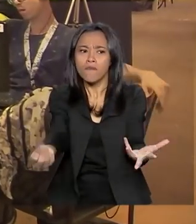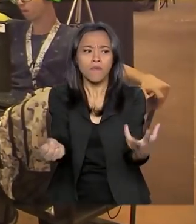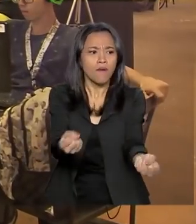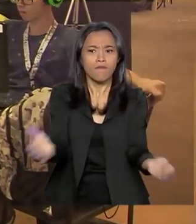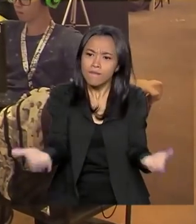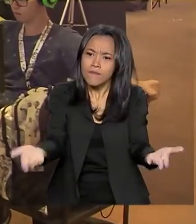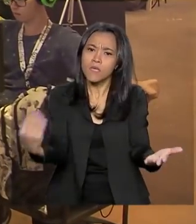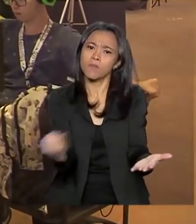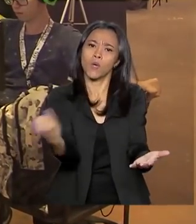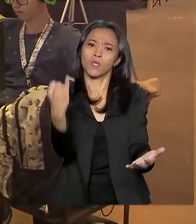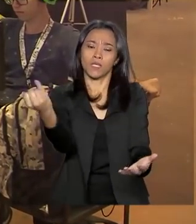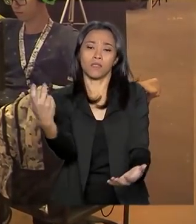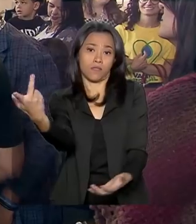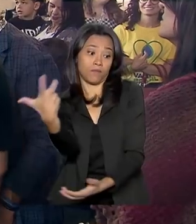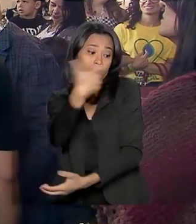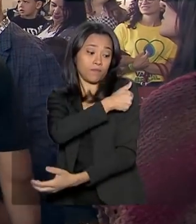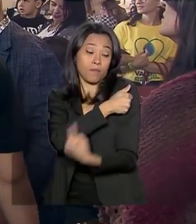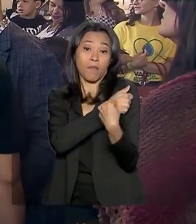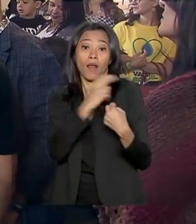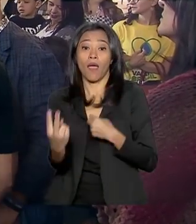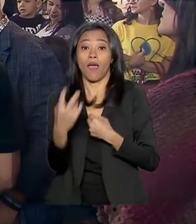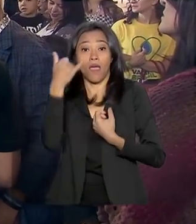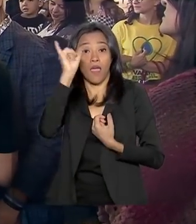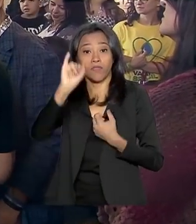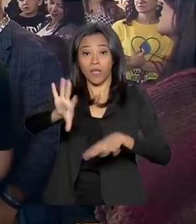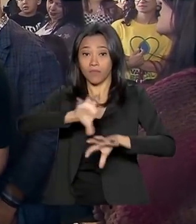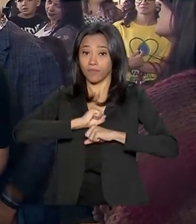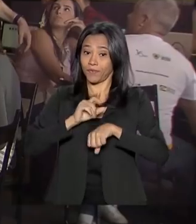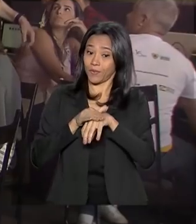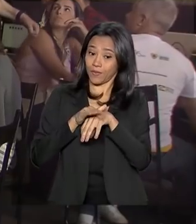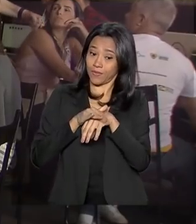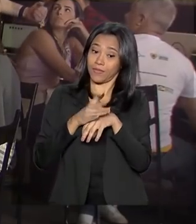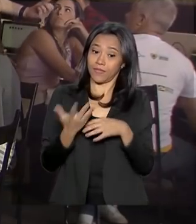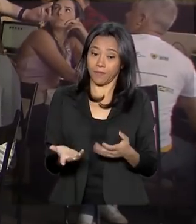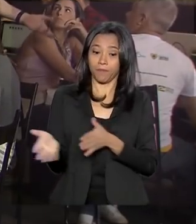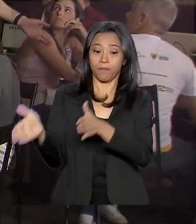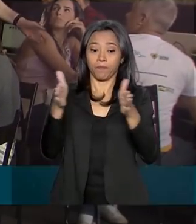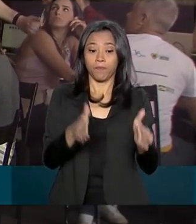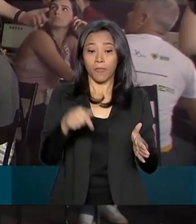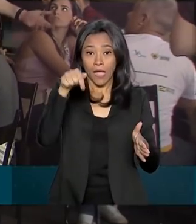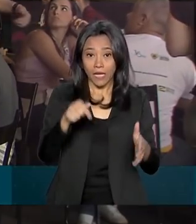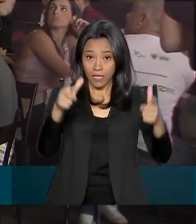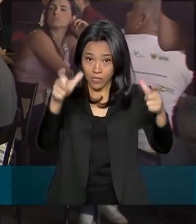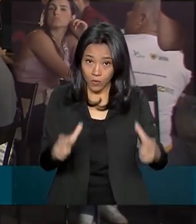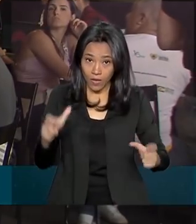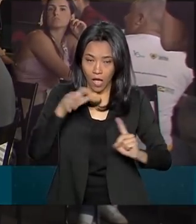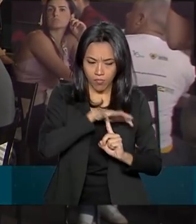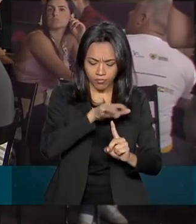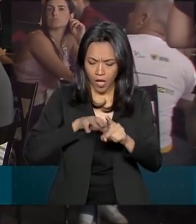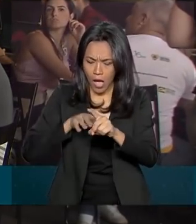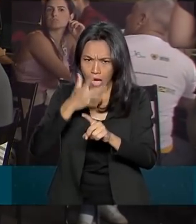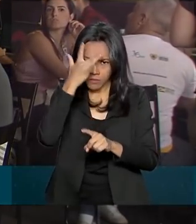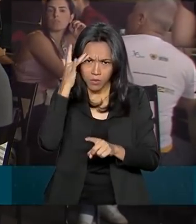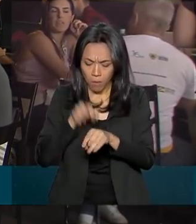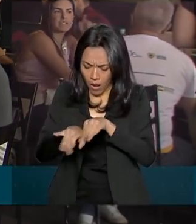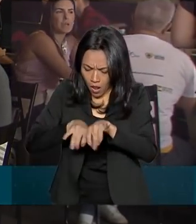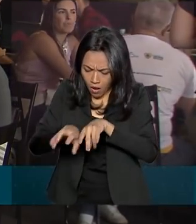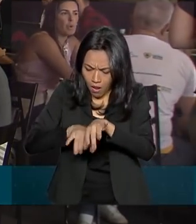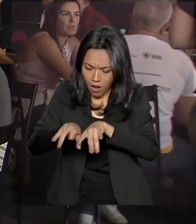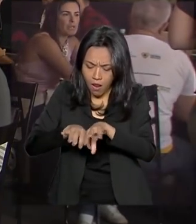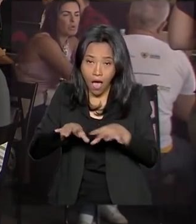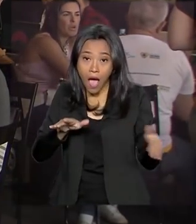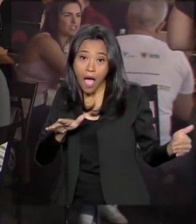vacinas na prevenção de doenças. É o desafio Zé Gotinha. Aqui na Arena Hackathon, os desenvolvedores vão ficar até